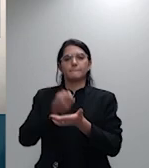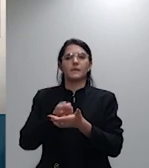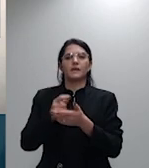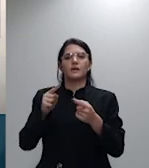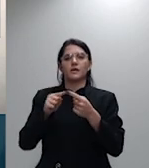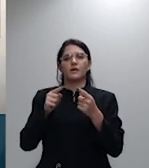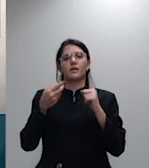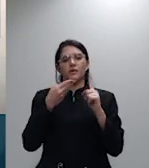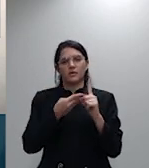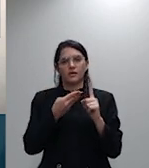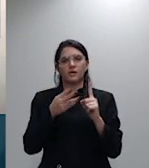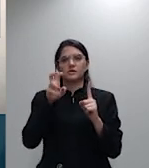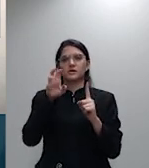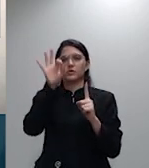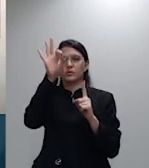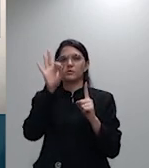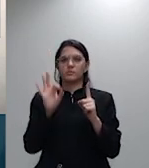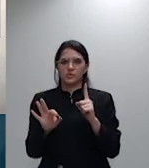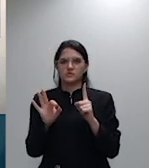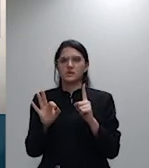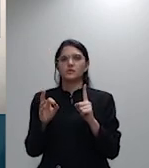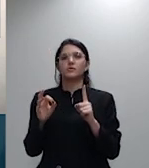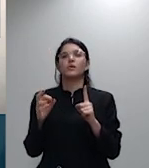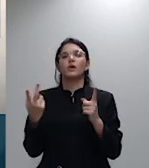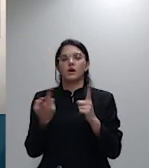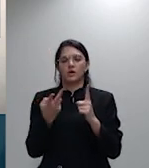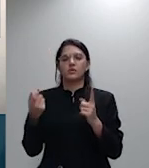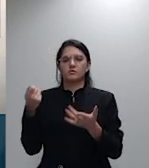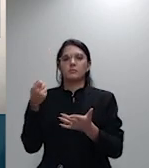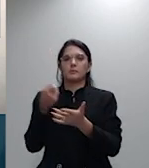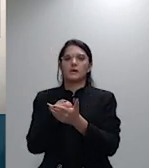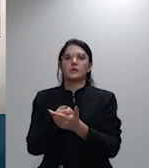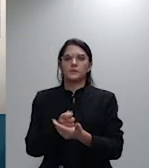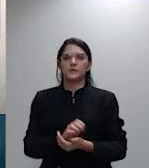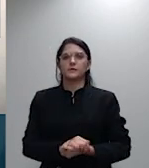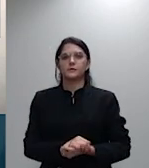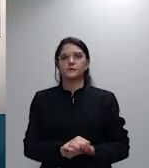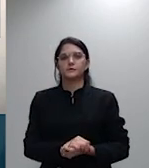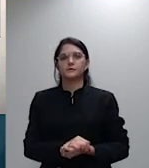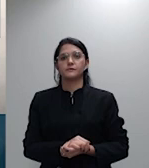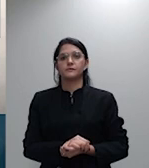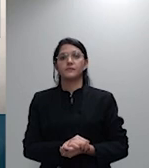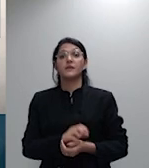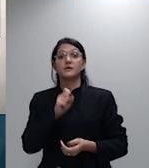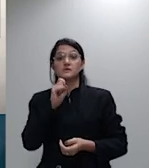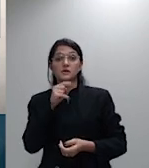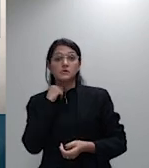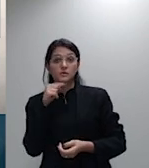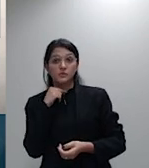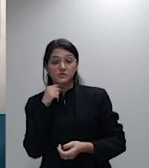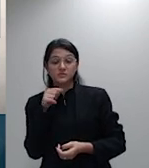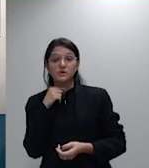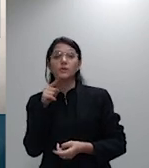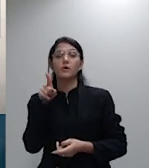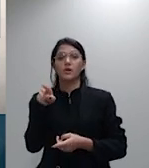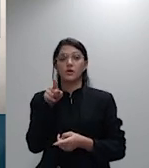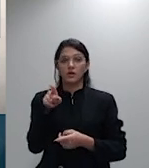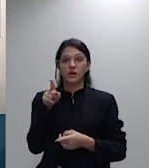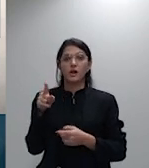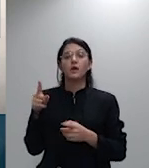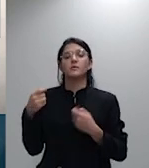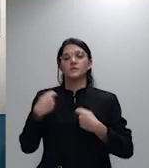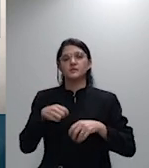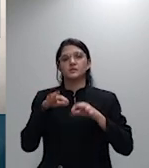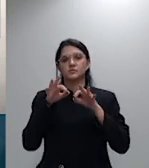atualizado da causa não alcançada pelo benefício da gratuidade de justiça nos termos que dispõe o parágrafo 4º do artigo 98 do